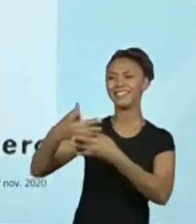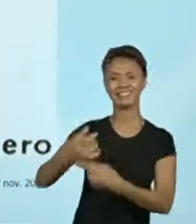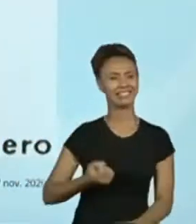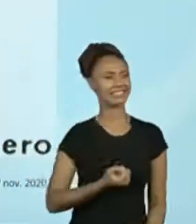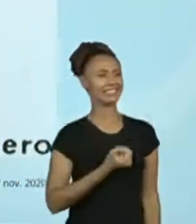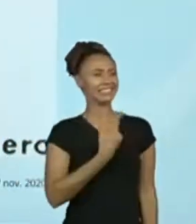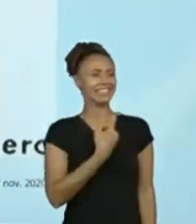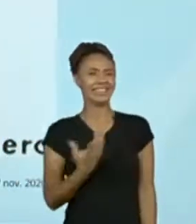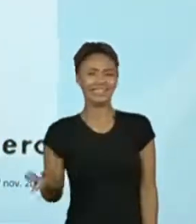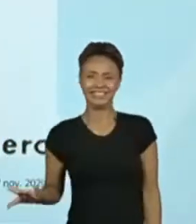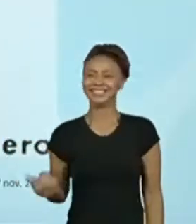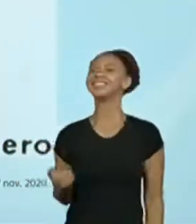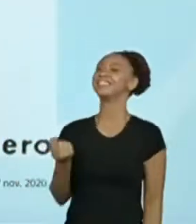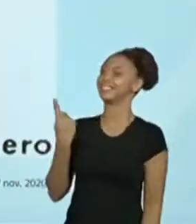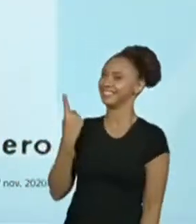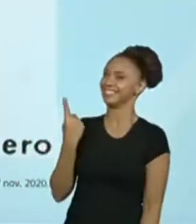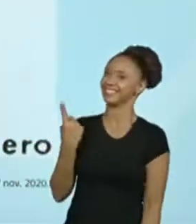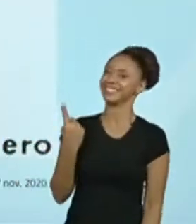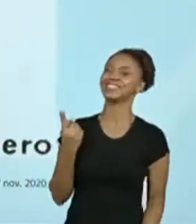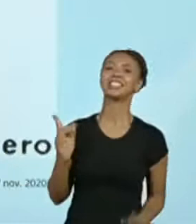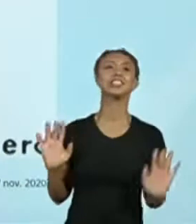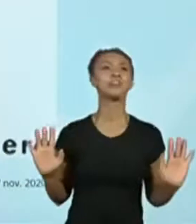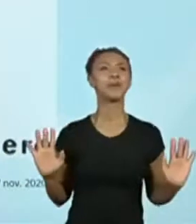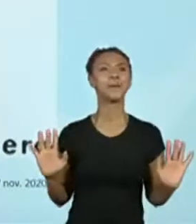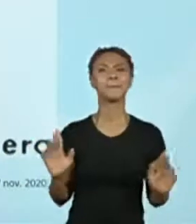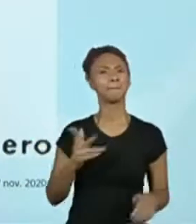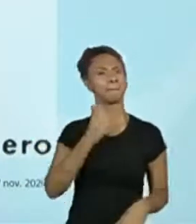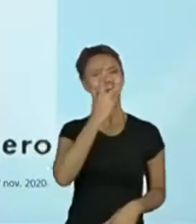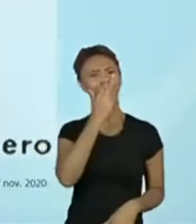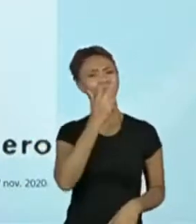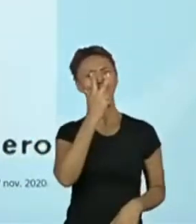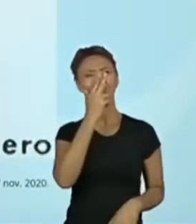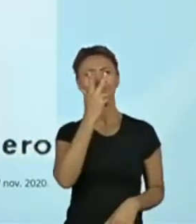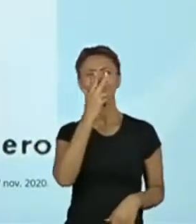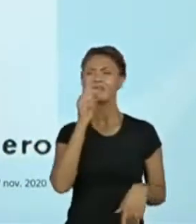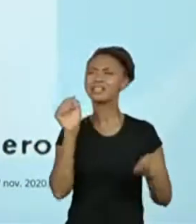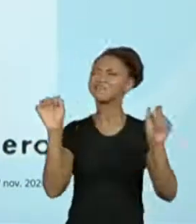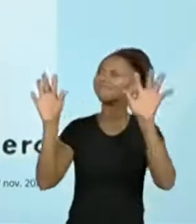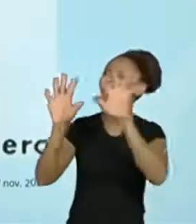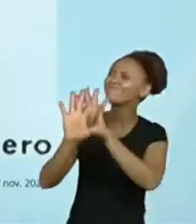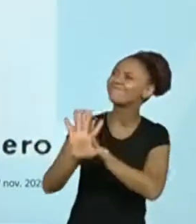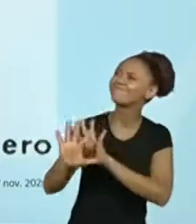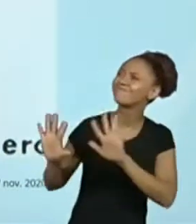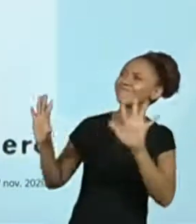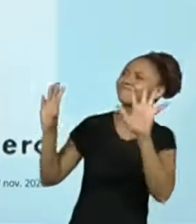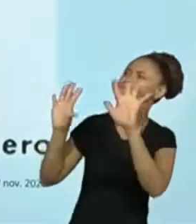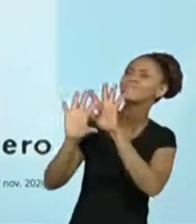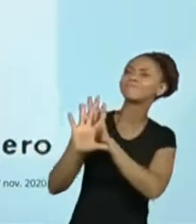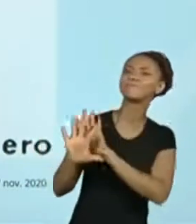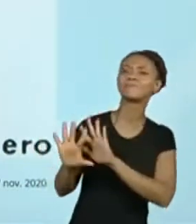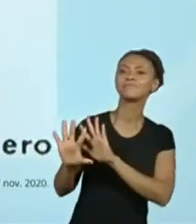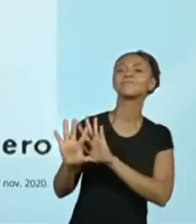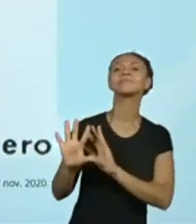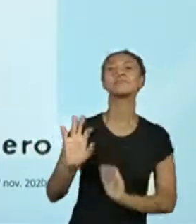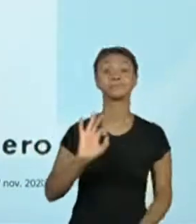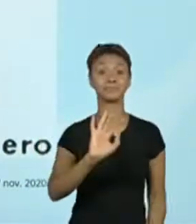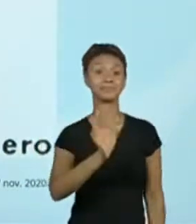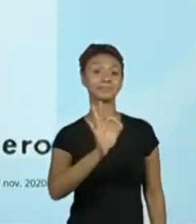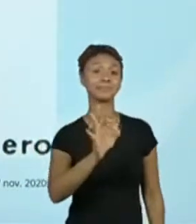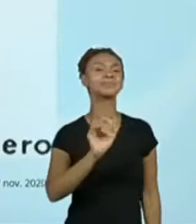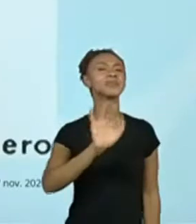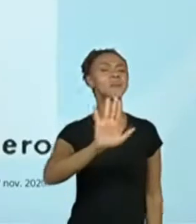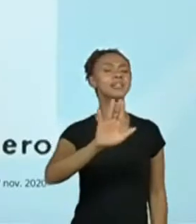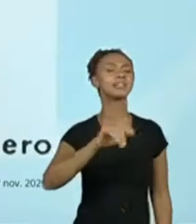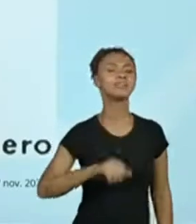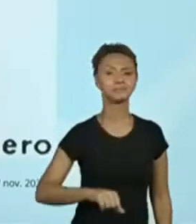estranho. Não, não parece um formato claro. Não. Mas eu